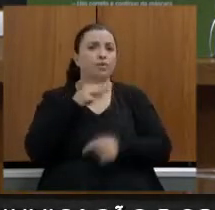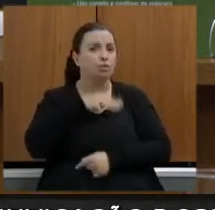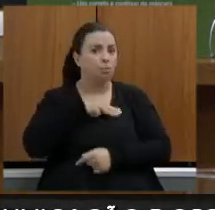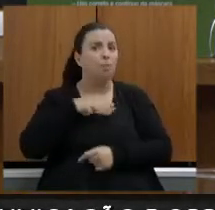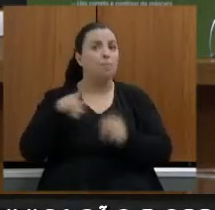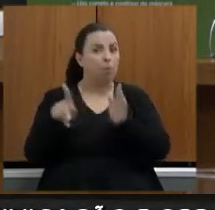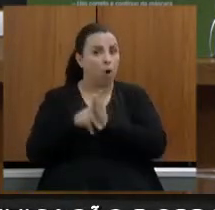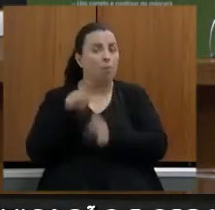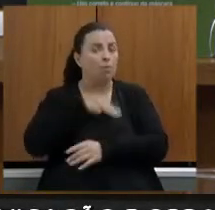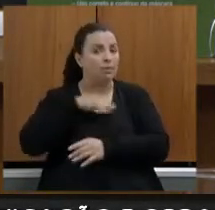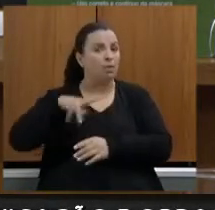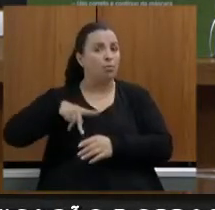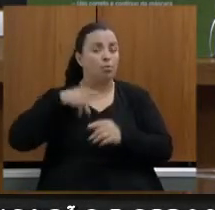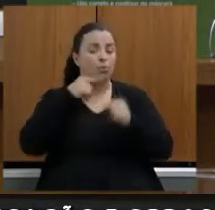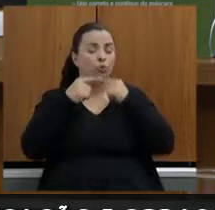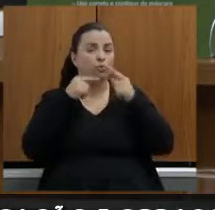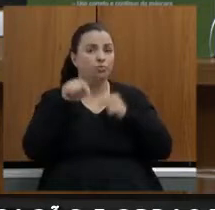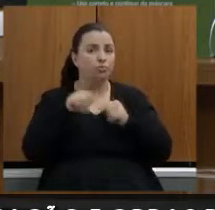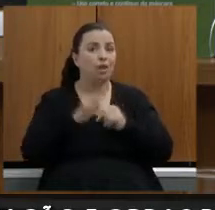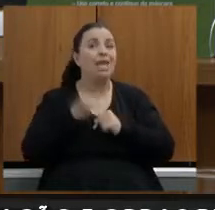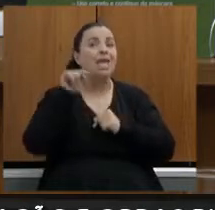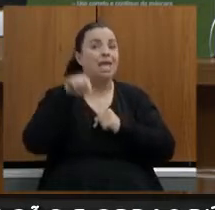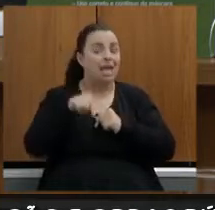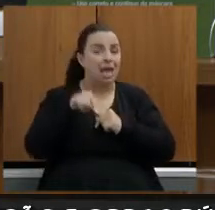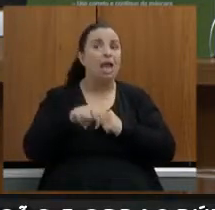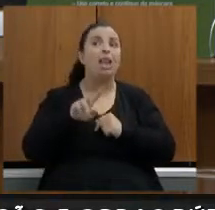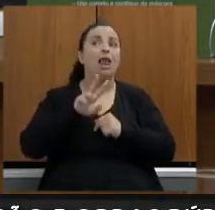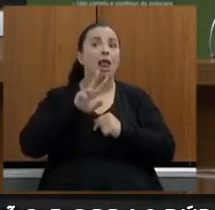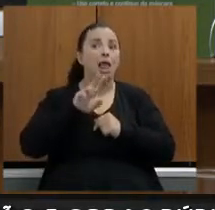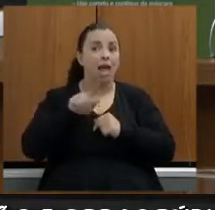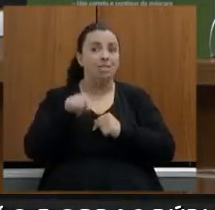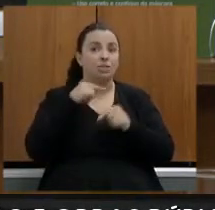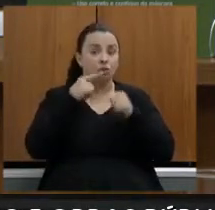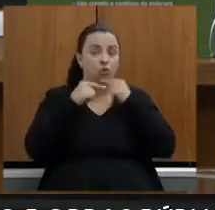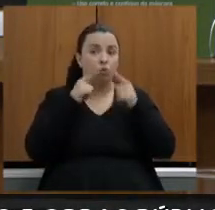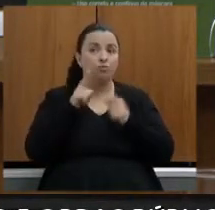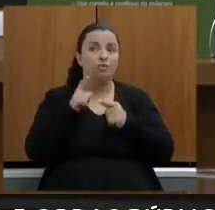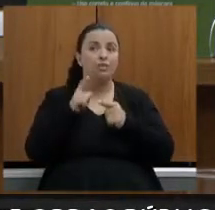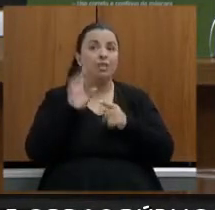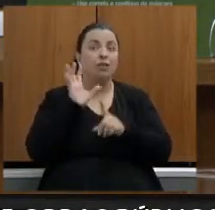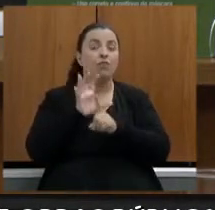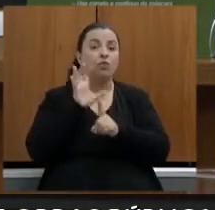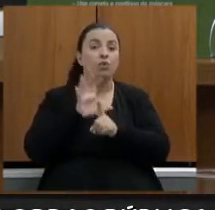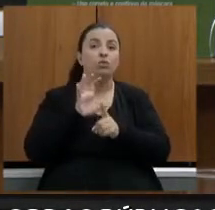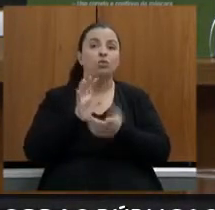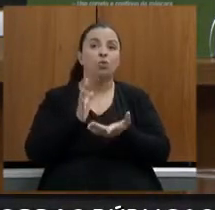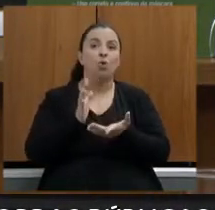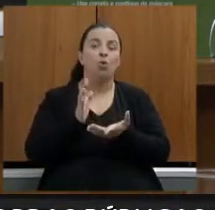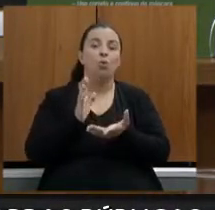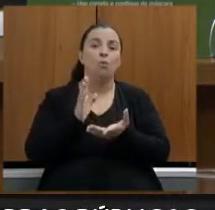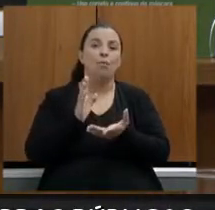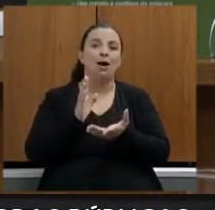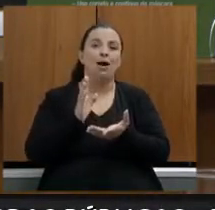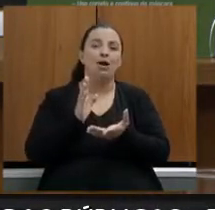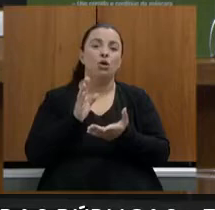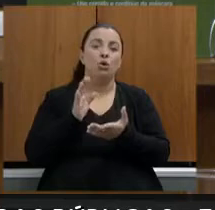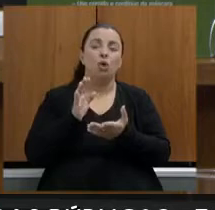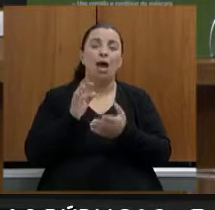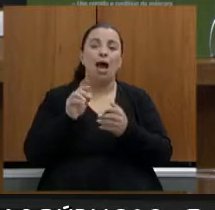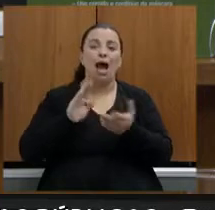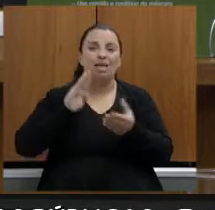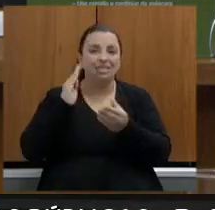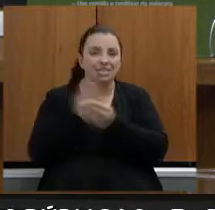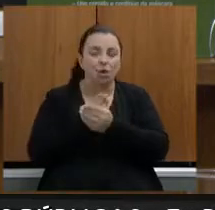de deferimento de ordem liminar judicial em razão justamente da preocupação com o